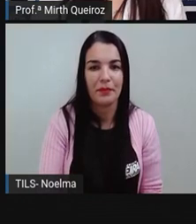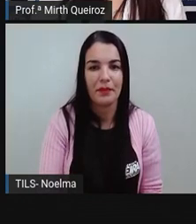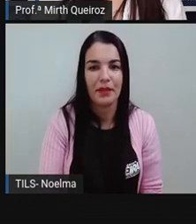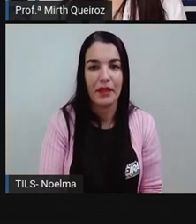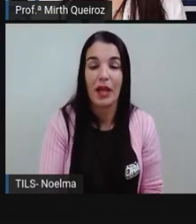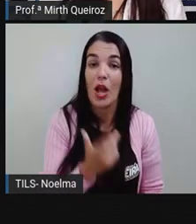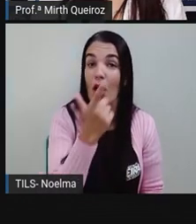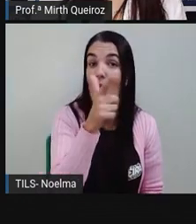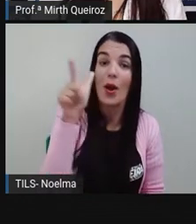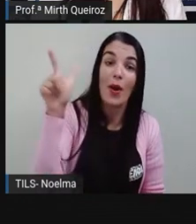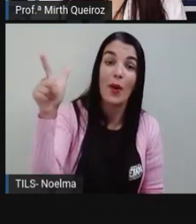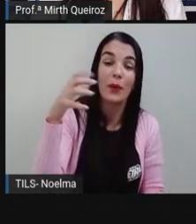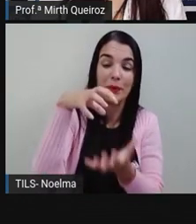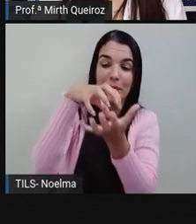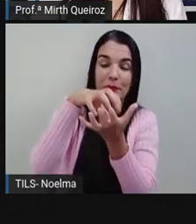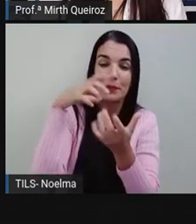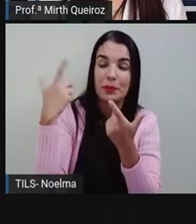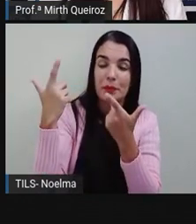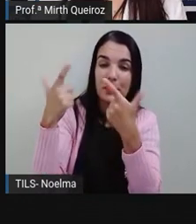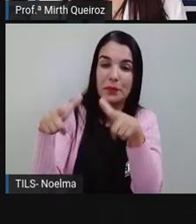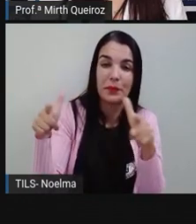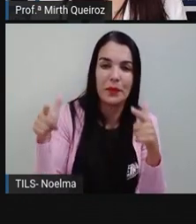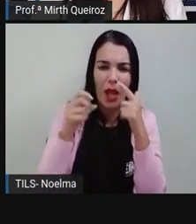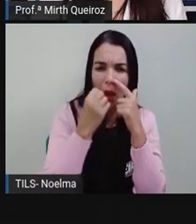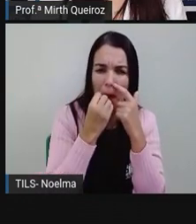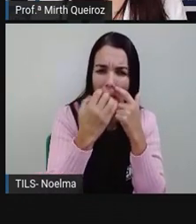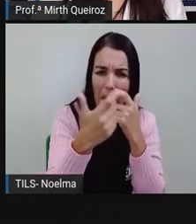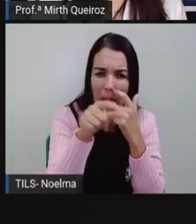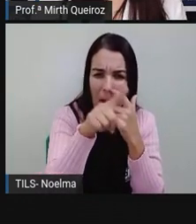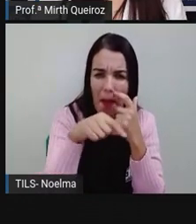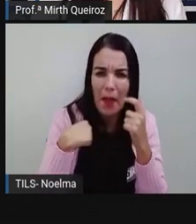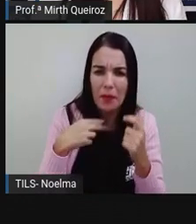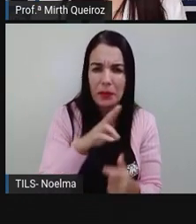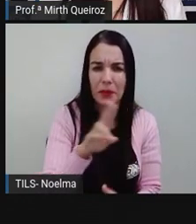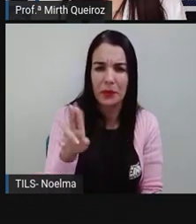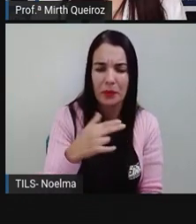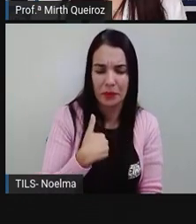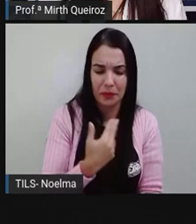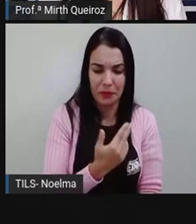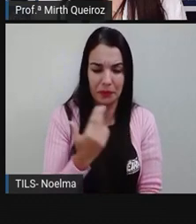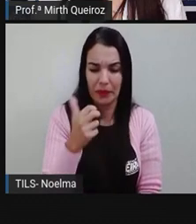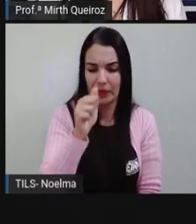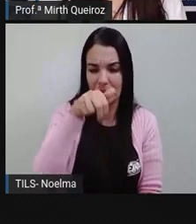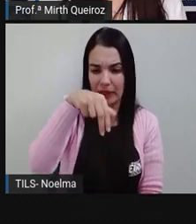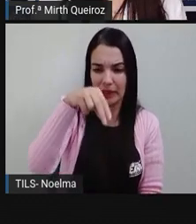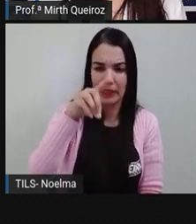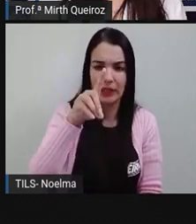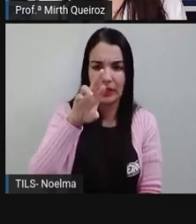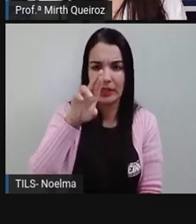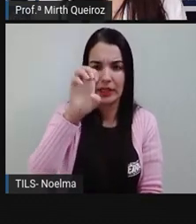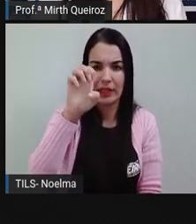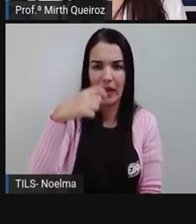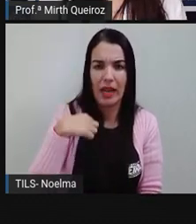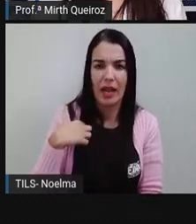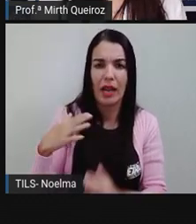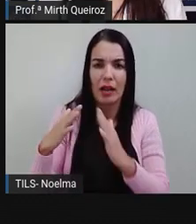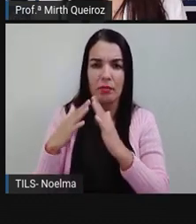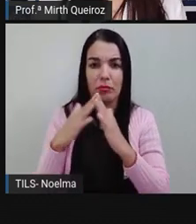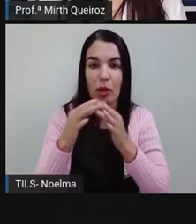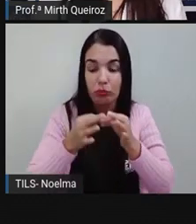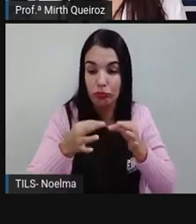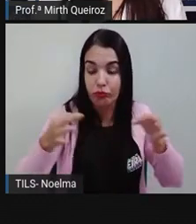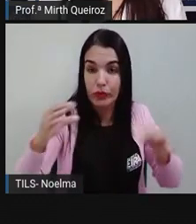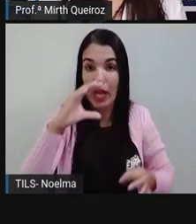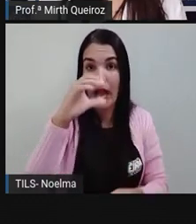Olha o próximo Aventureiro. Tudo legal com você? Eu sou o André. Moro numa extensão de Caatinga,